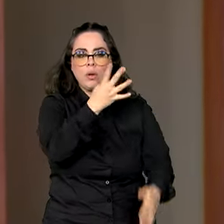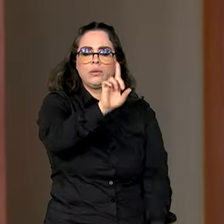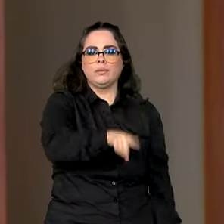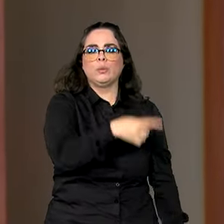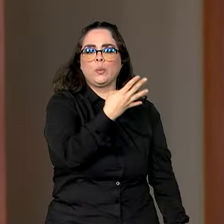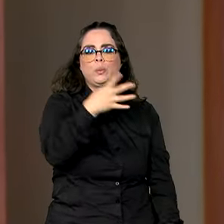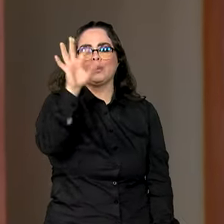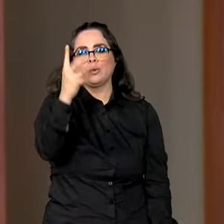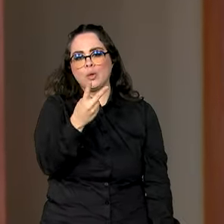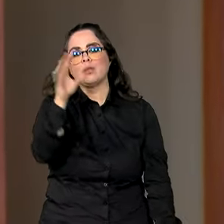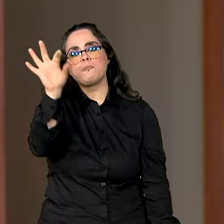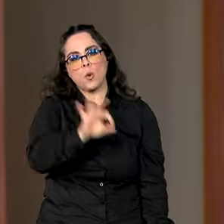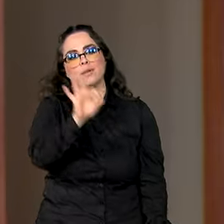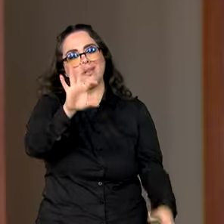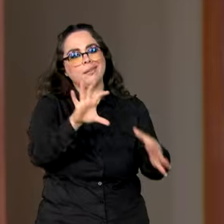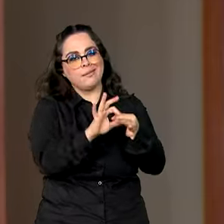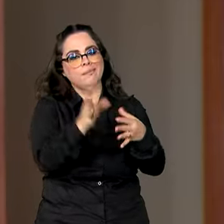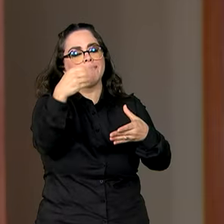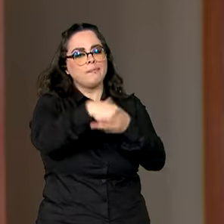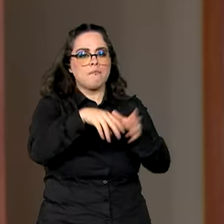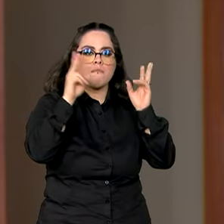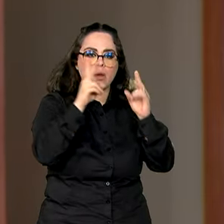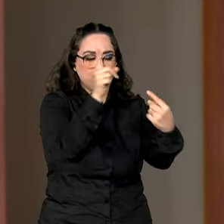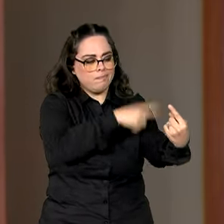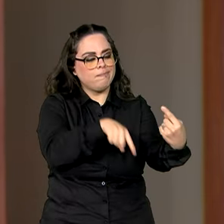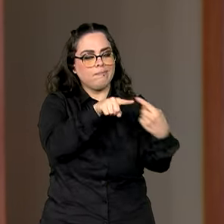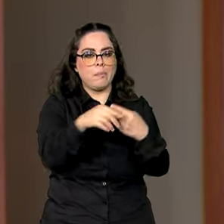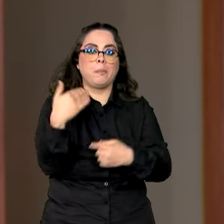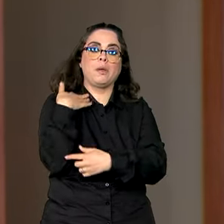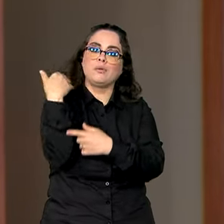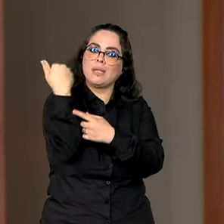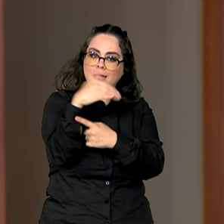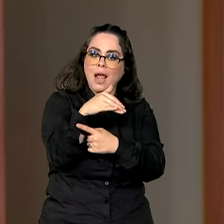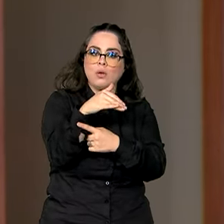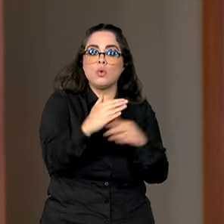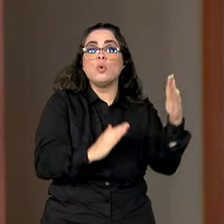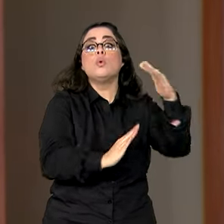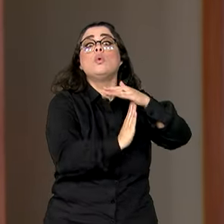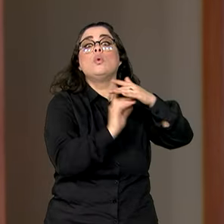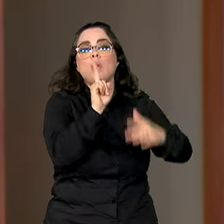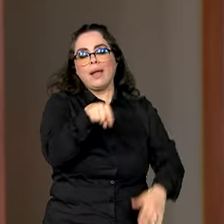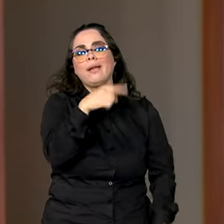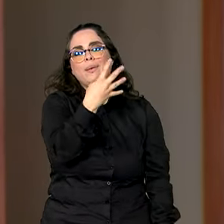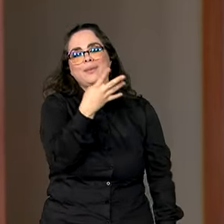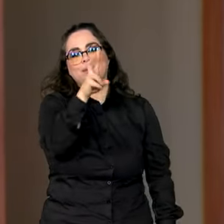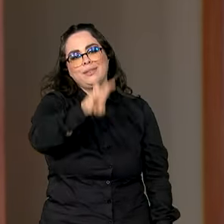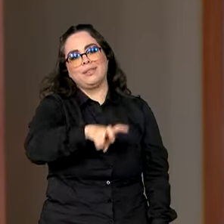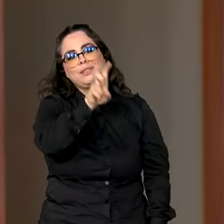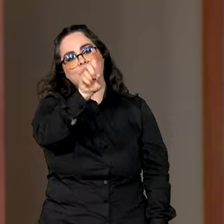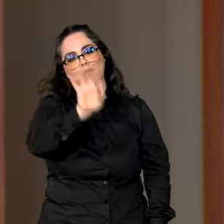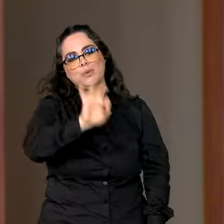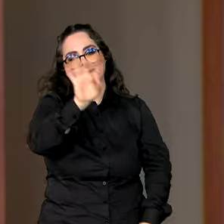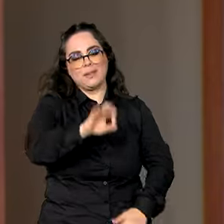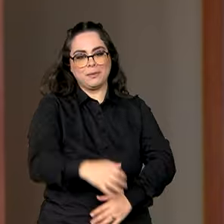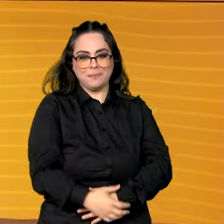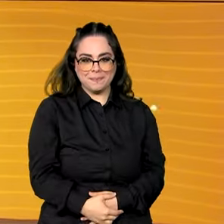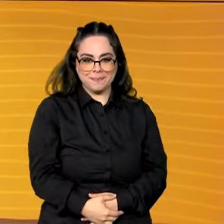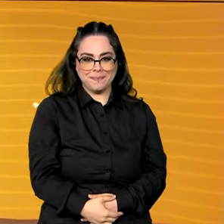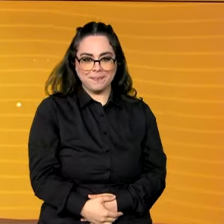,42%, dentro da meta estabelecida pelo Banco Central, que é de no máximo 4,5%.